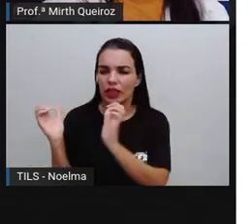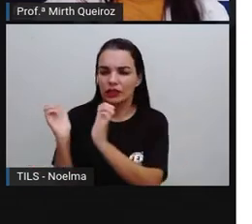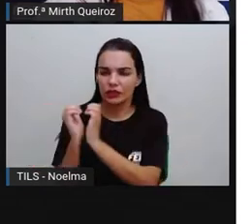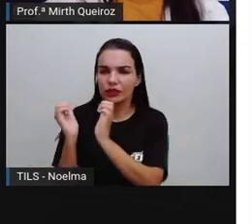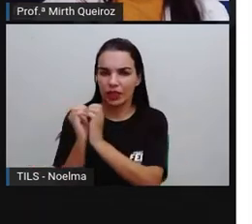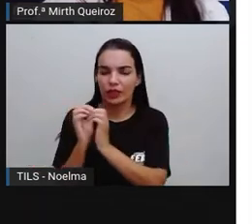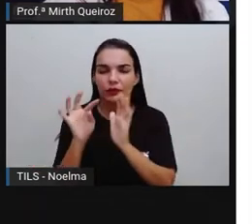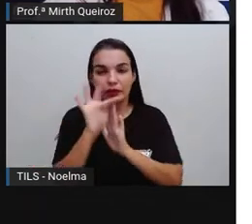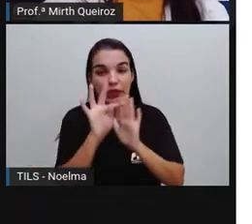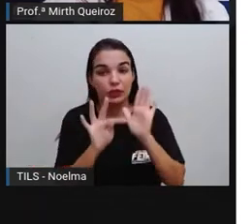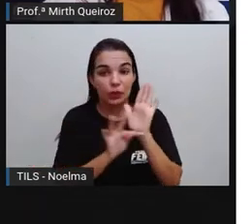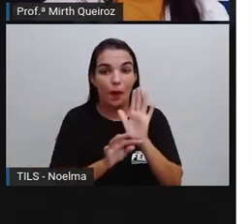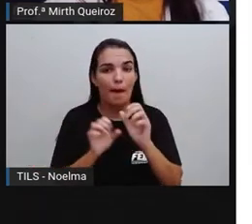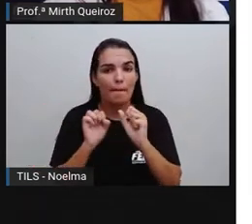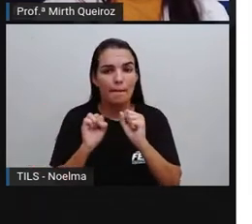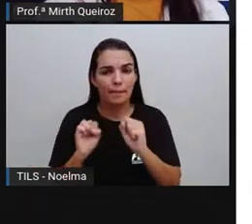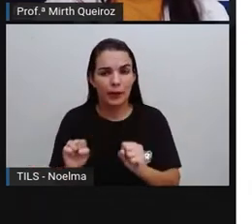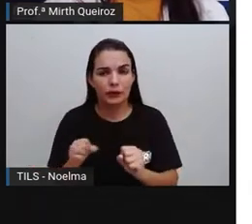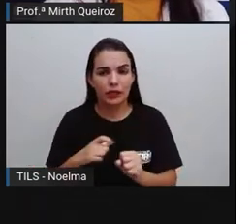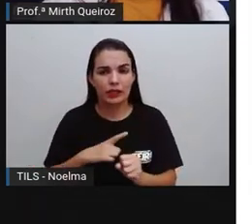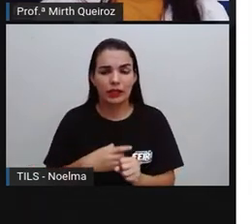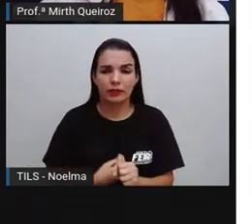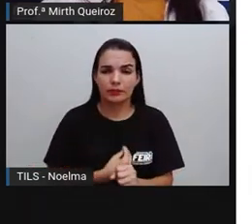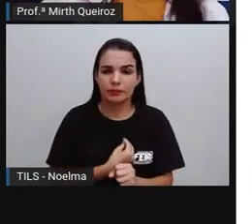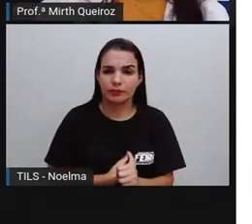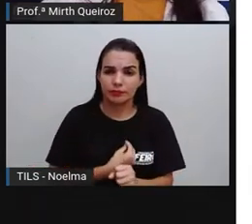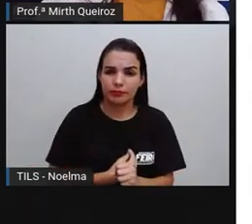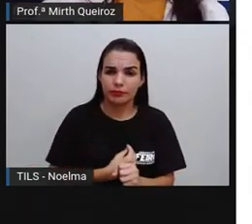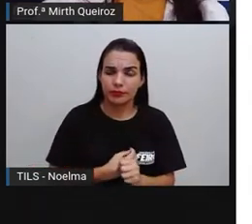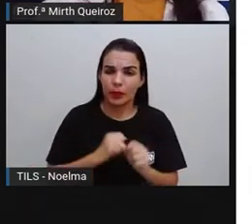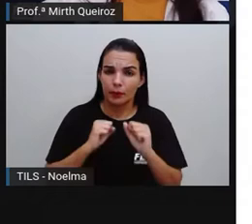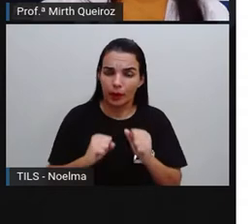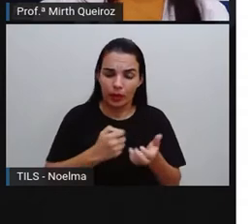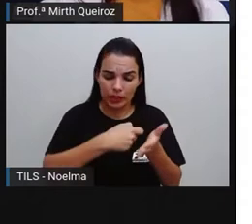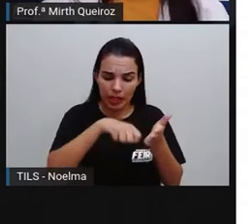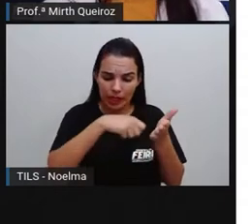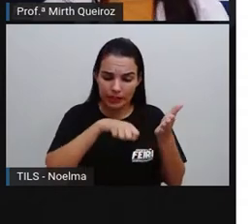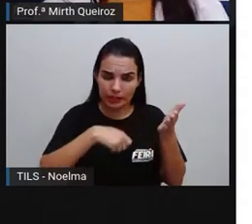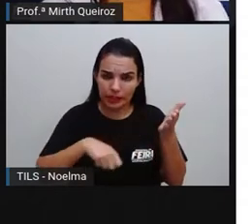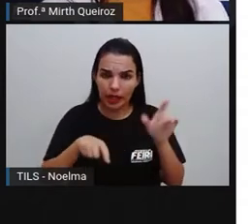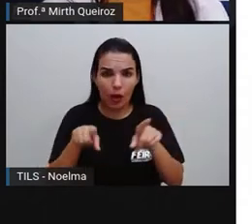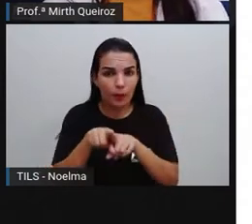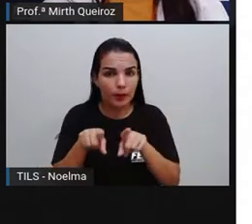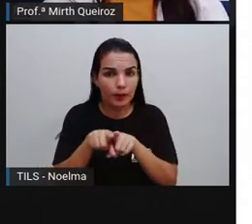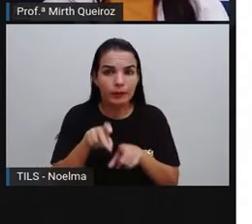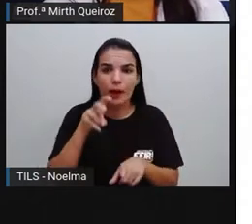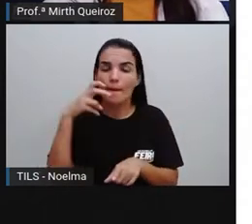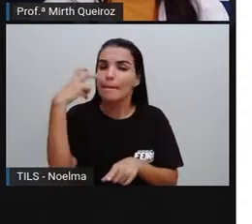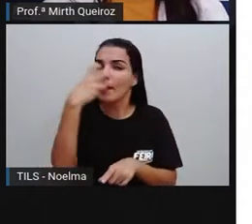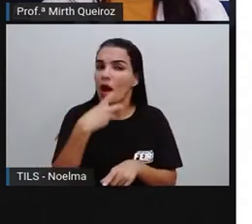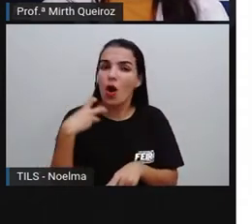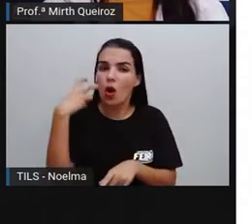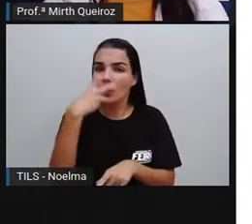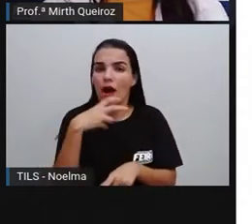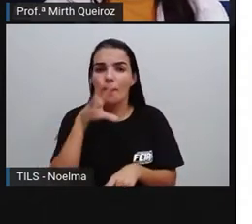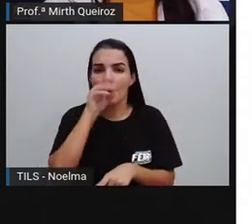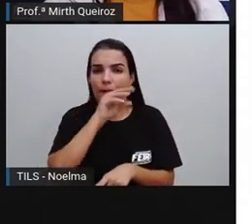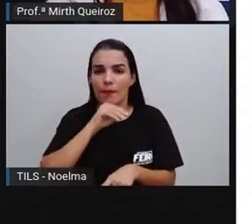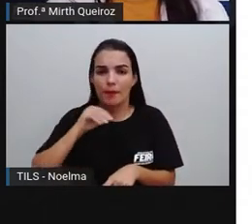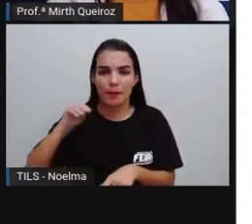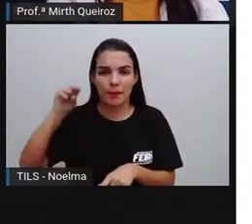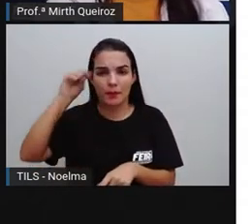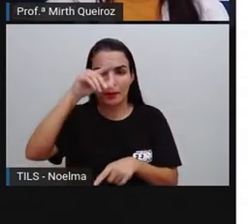notícia, ele pode estar presente tanto na forma escrita como na forma oral também, que é a falada